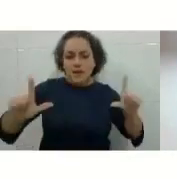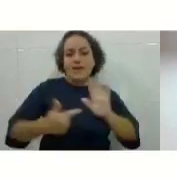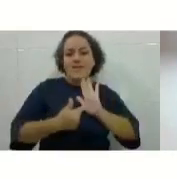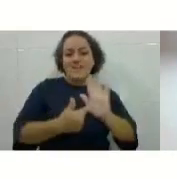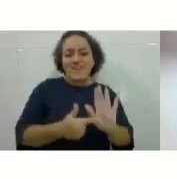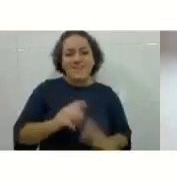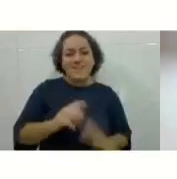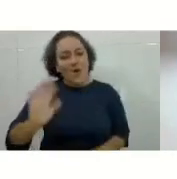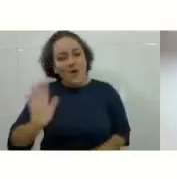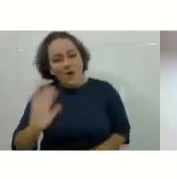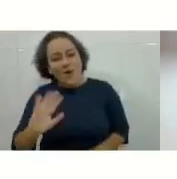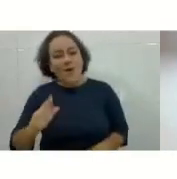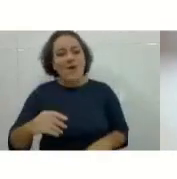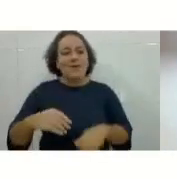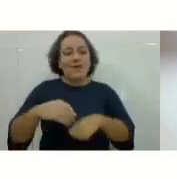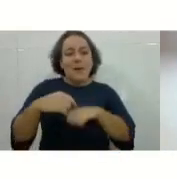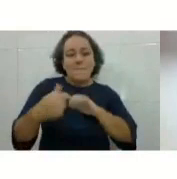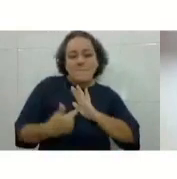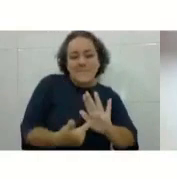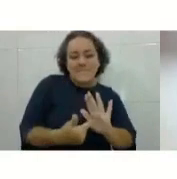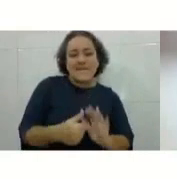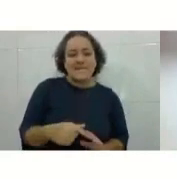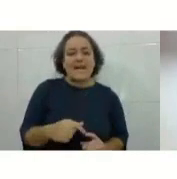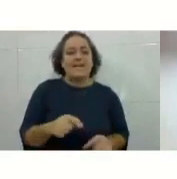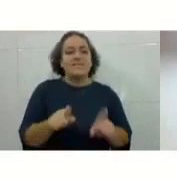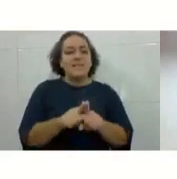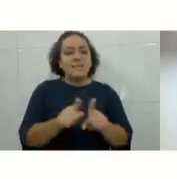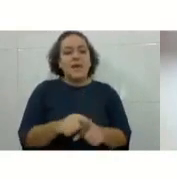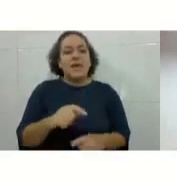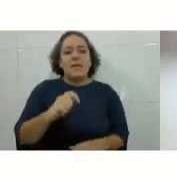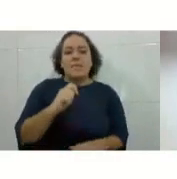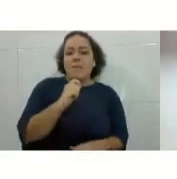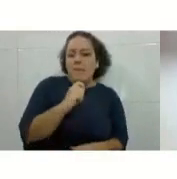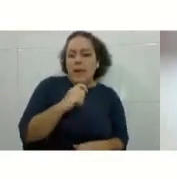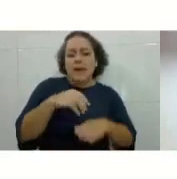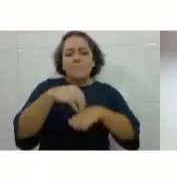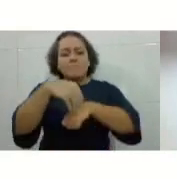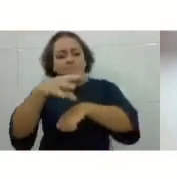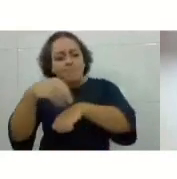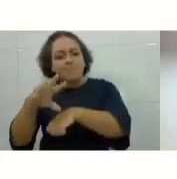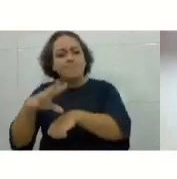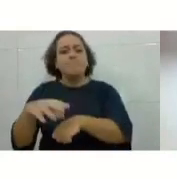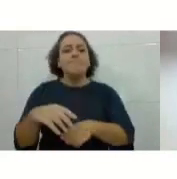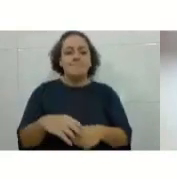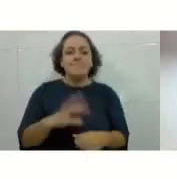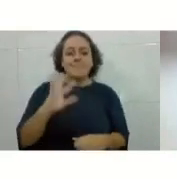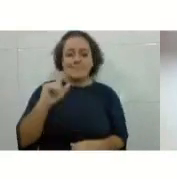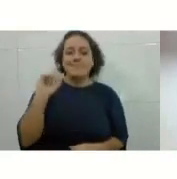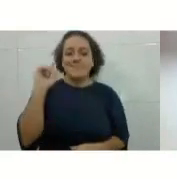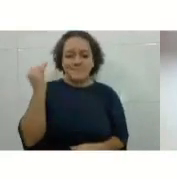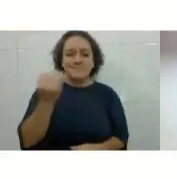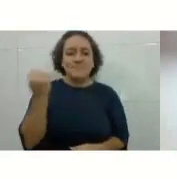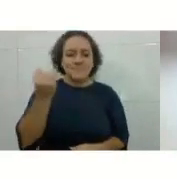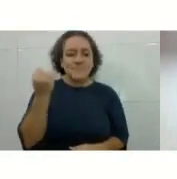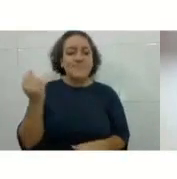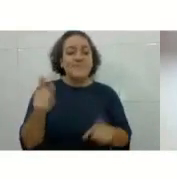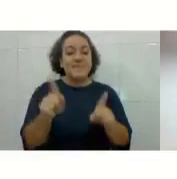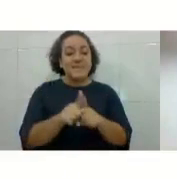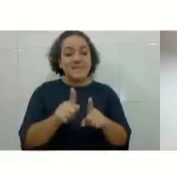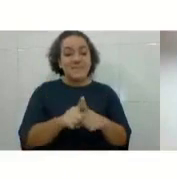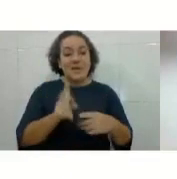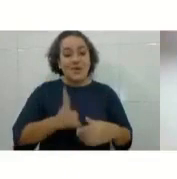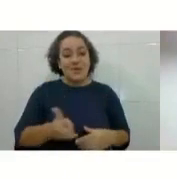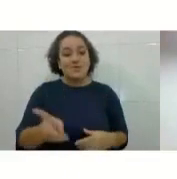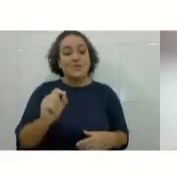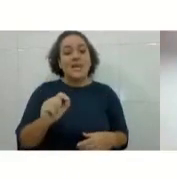oizinho para todo mundo, abrir o microfone, dar um recadinho, eu acho importante. E na sequência eu vou pedir para que os